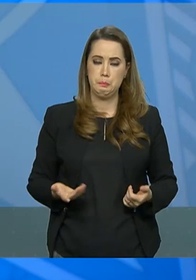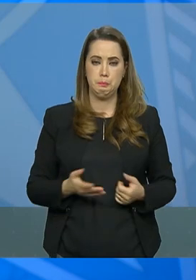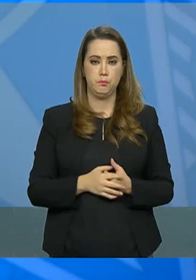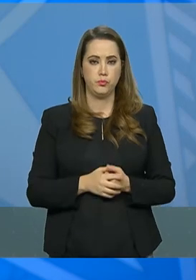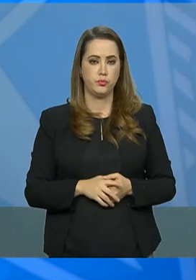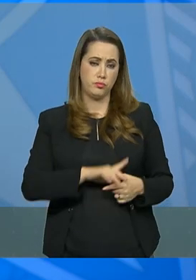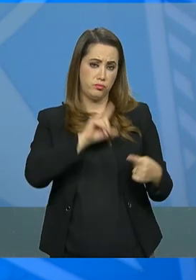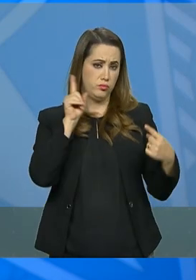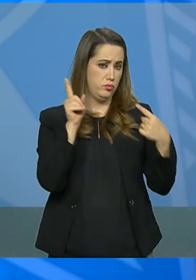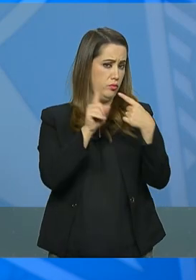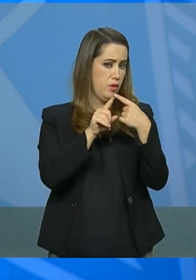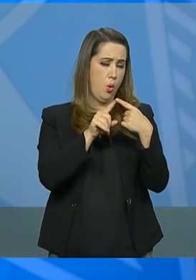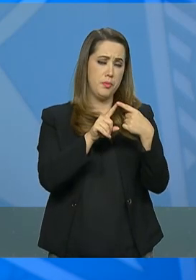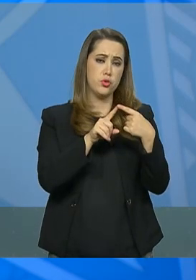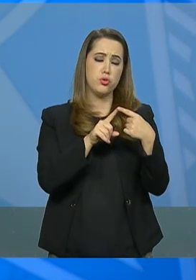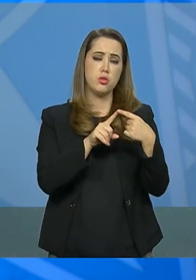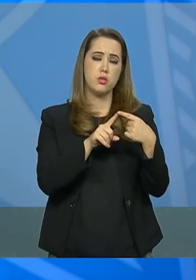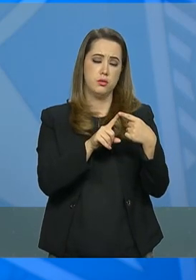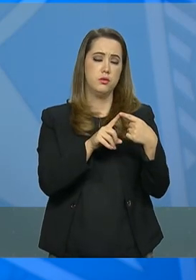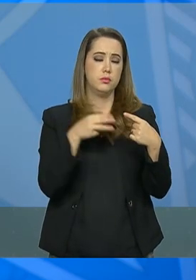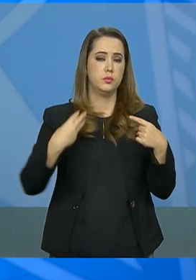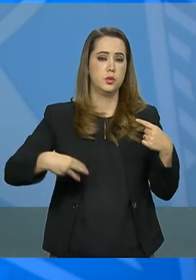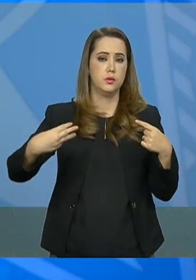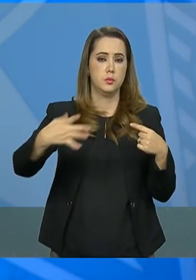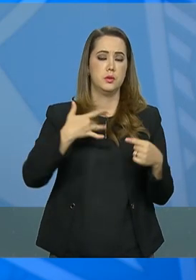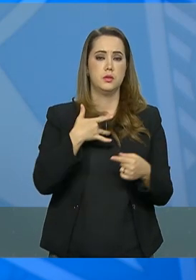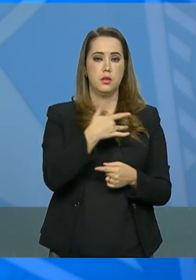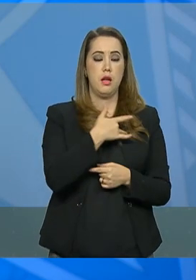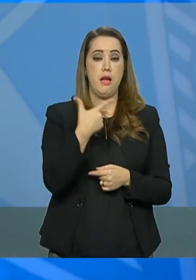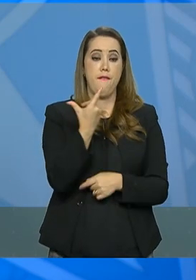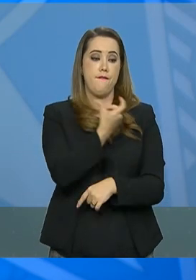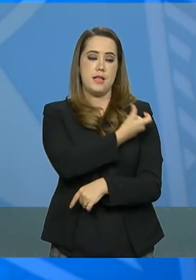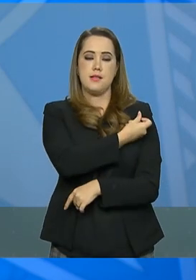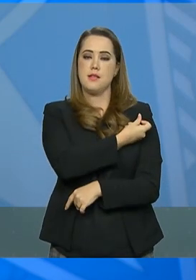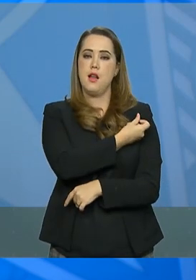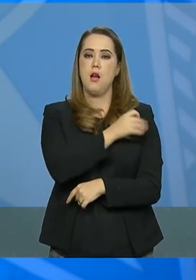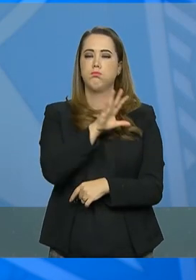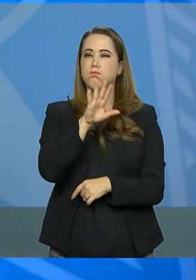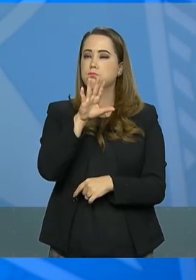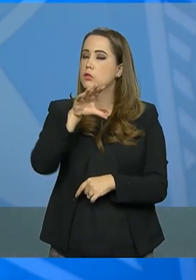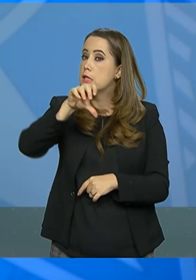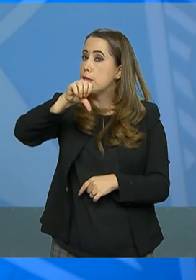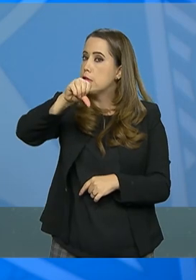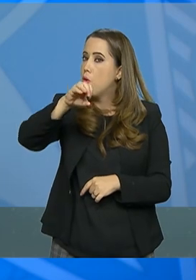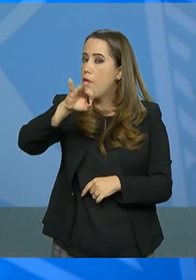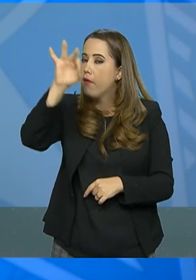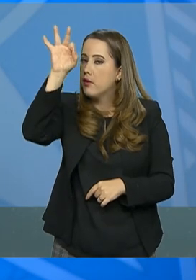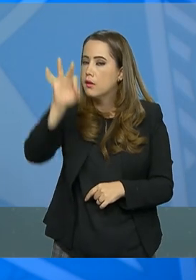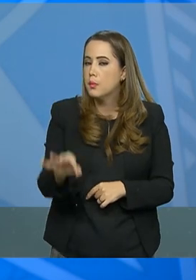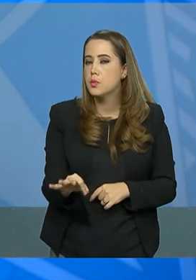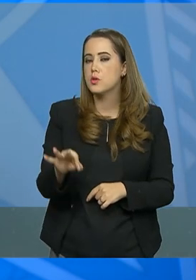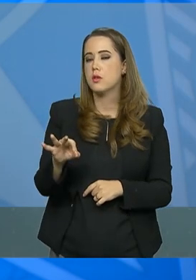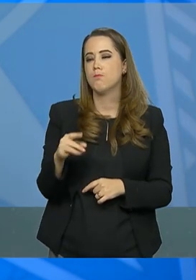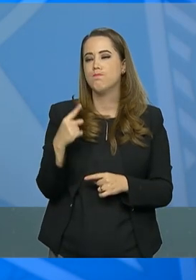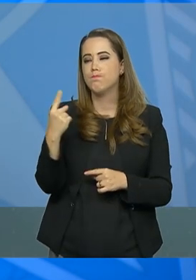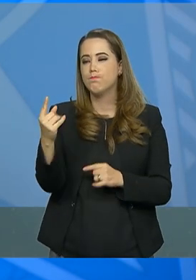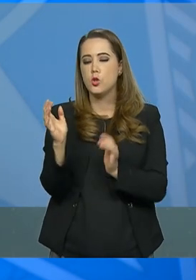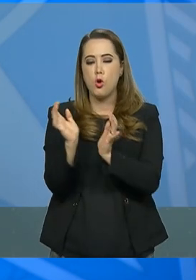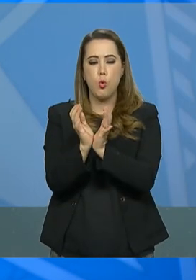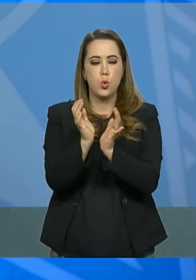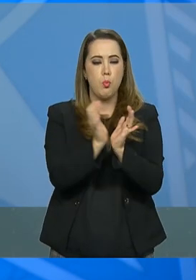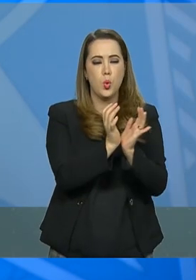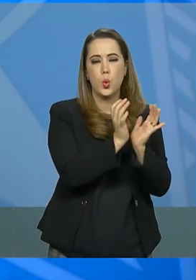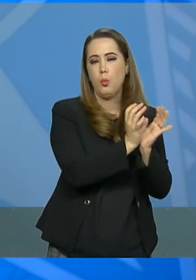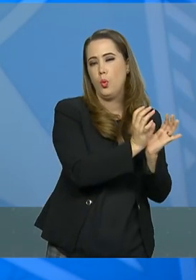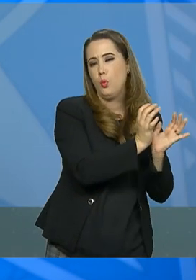A meta do Ministério da Saúde é vacinar 90% de cada um desses